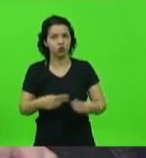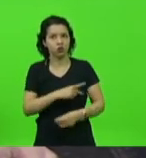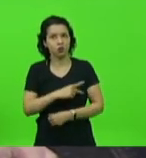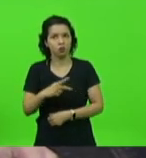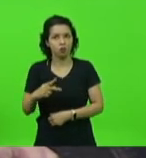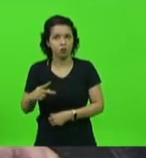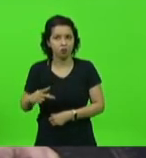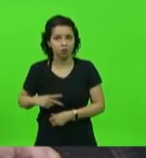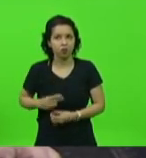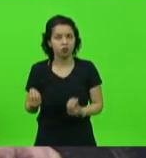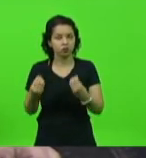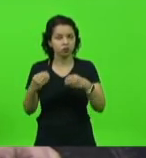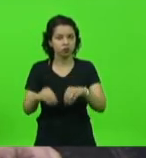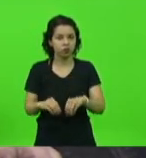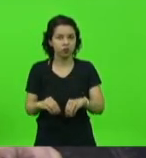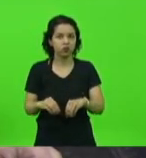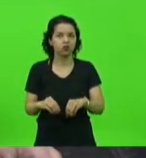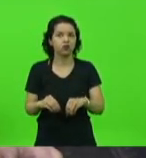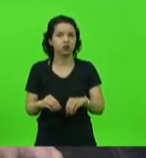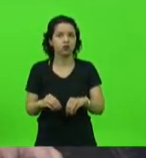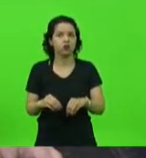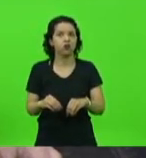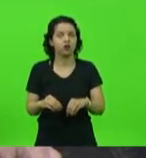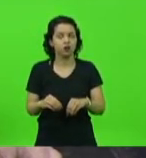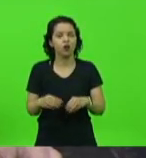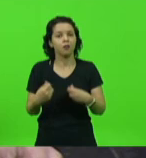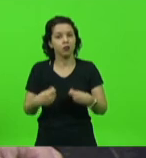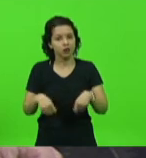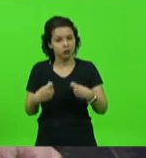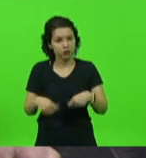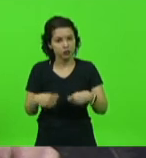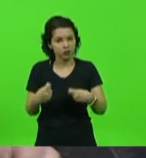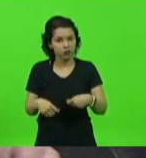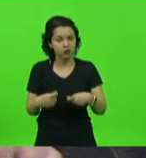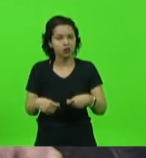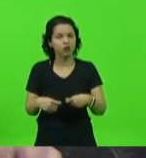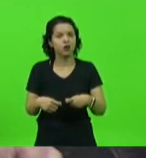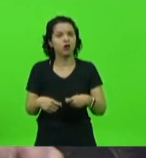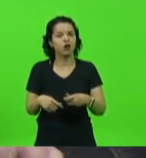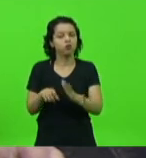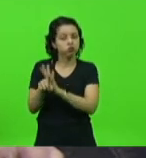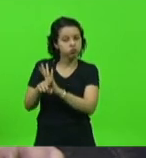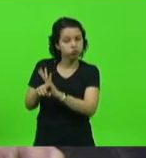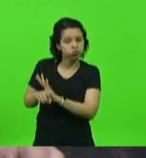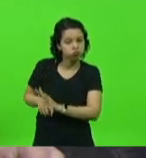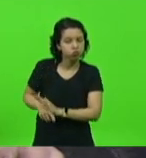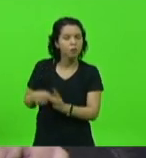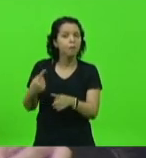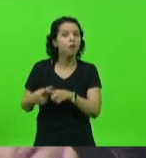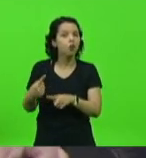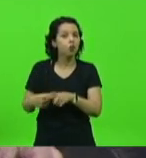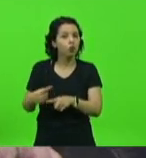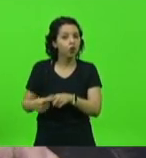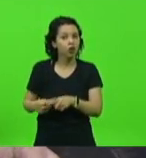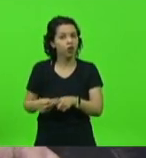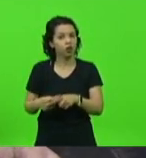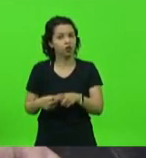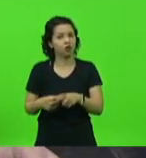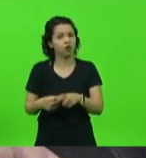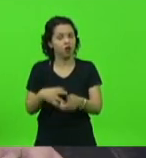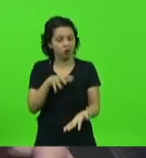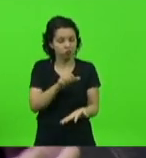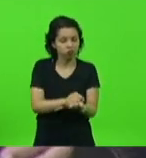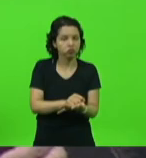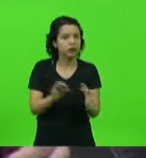seja instaurado ali um procedimento administrativo disciplinar, para saber por que que não foi inserido a tempo esses dados que são importantíssimos